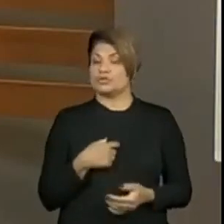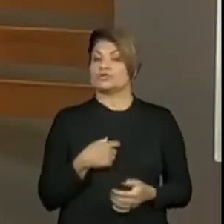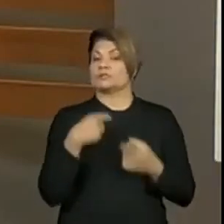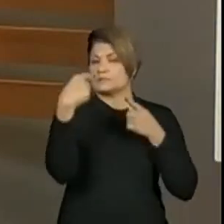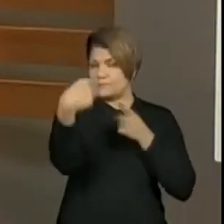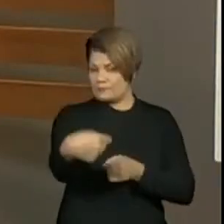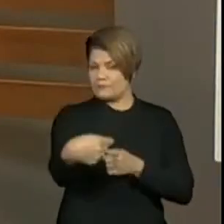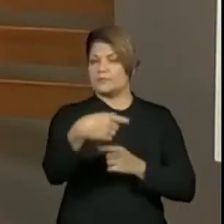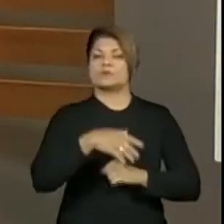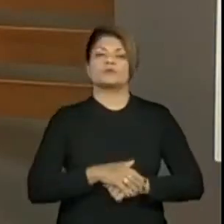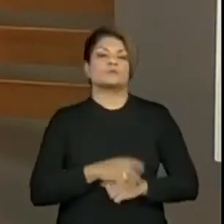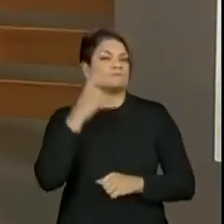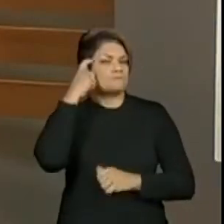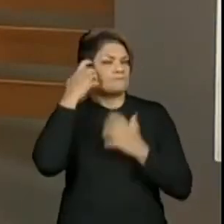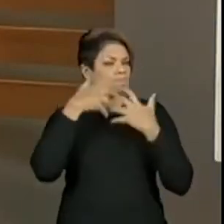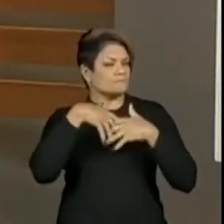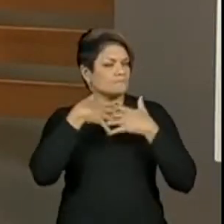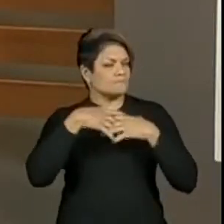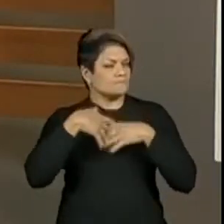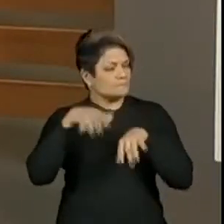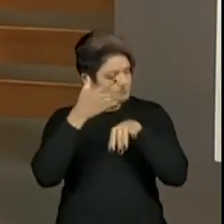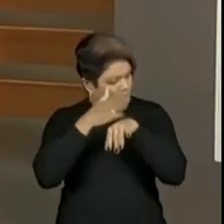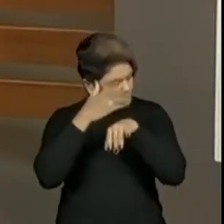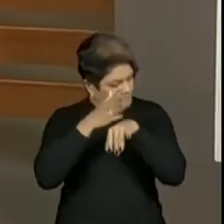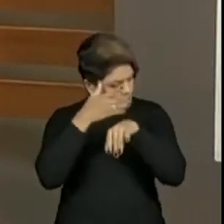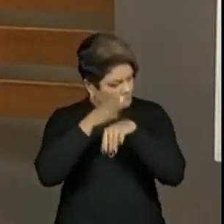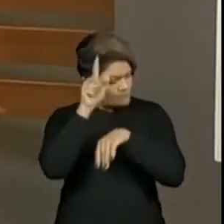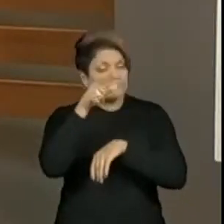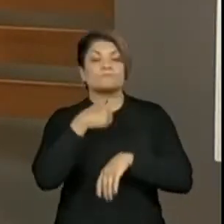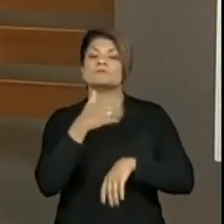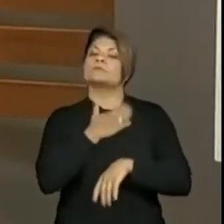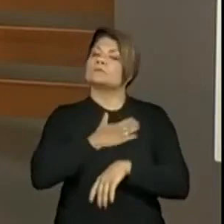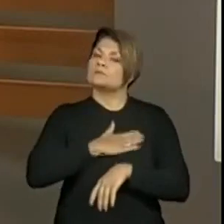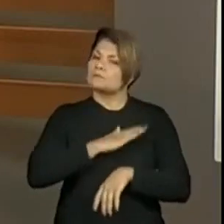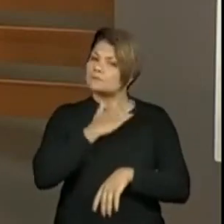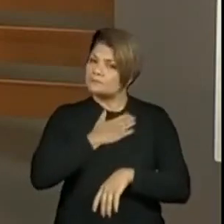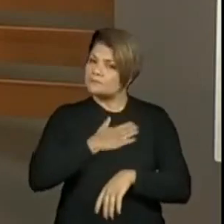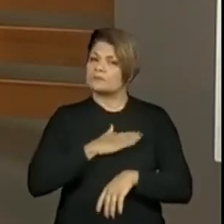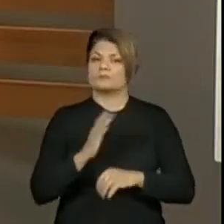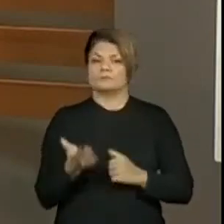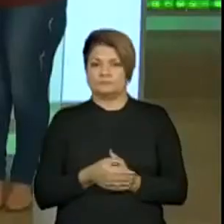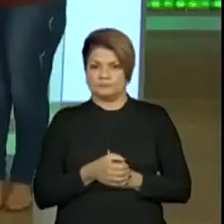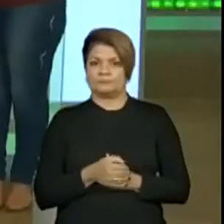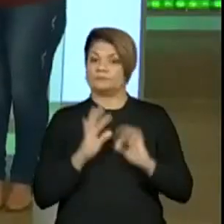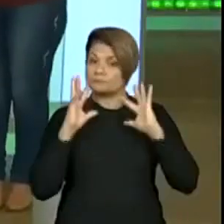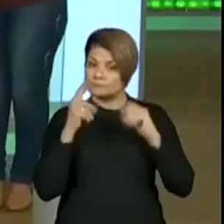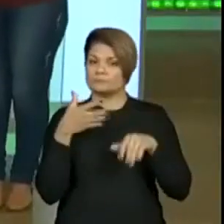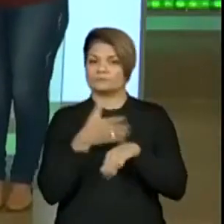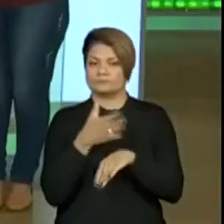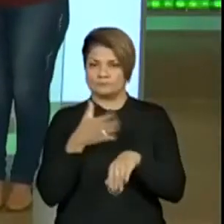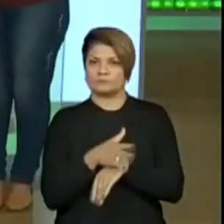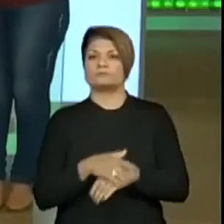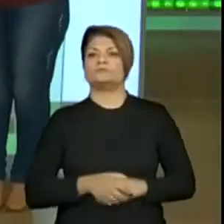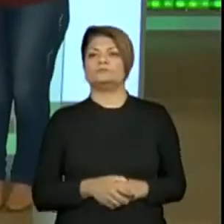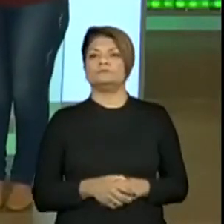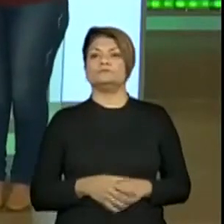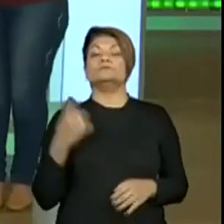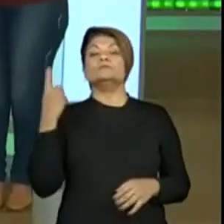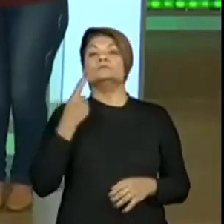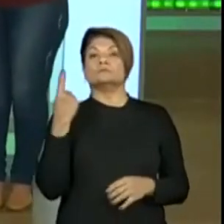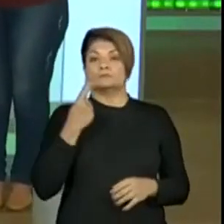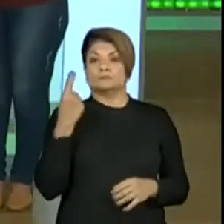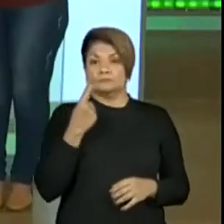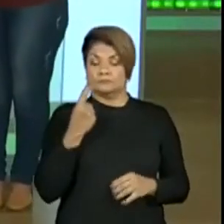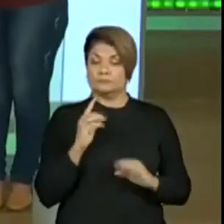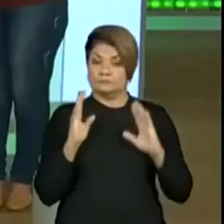a gente coloca para pensar, a gente faz um pouquinho mais devagar para que todos façam. A primeira parte dessa produção a gente já fez. Então,